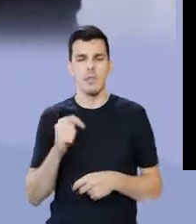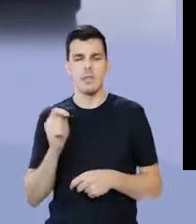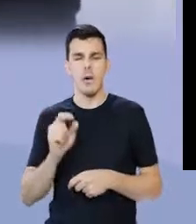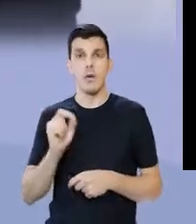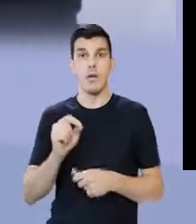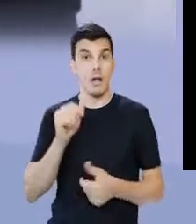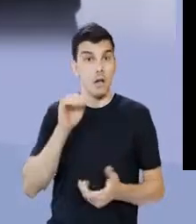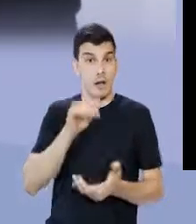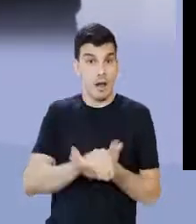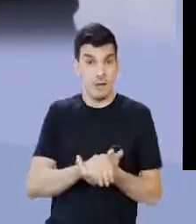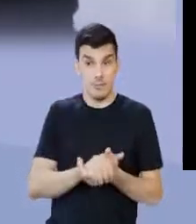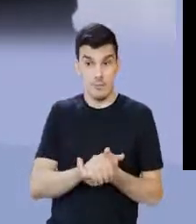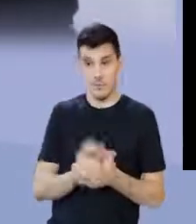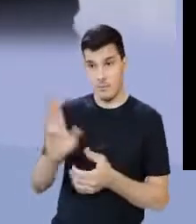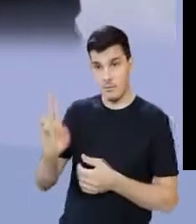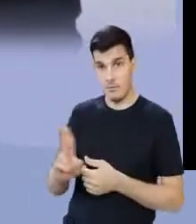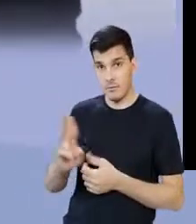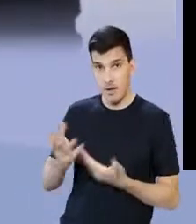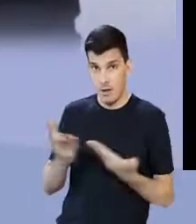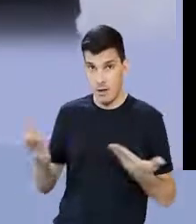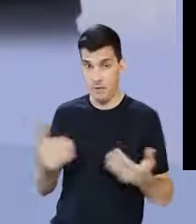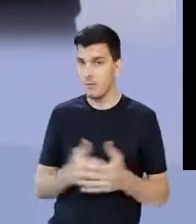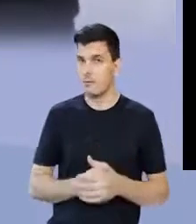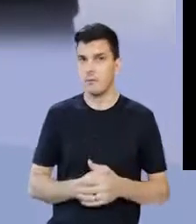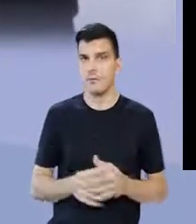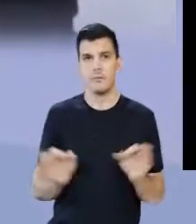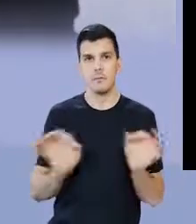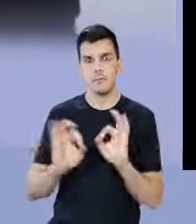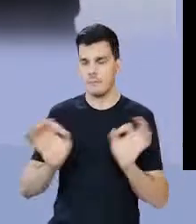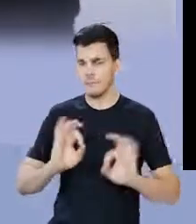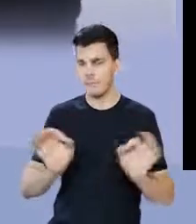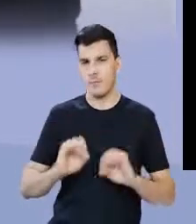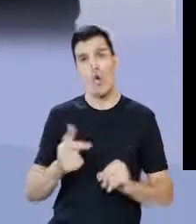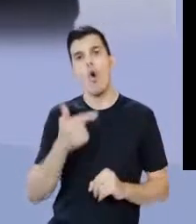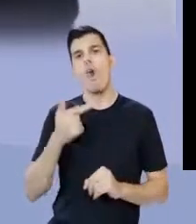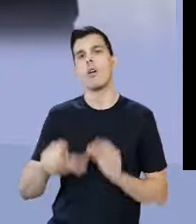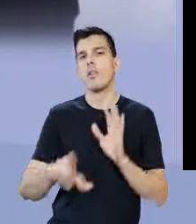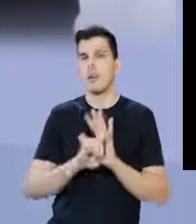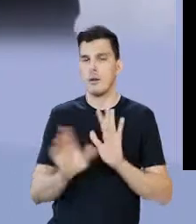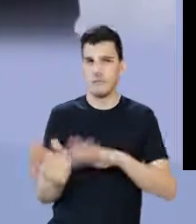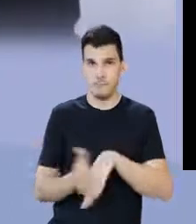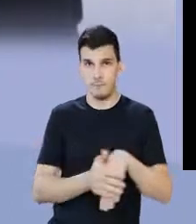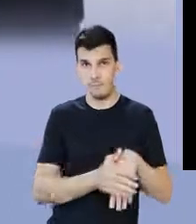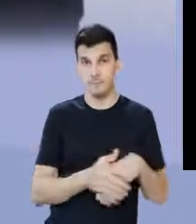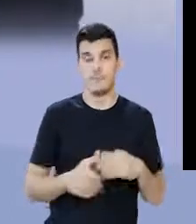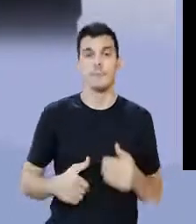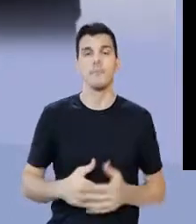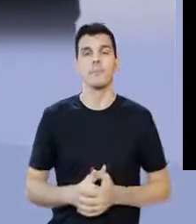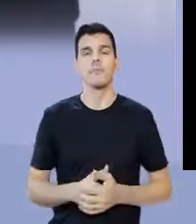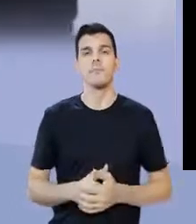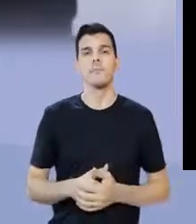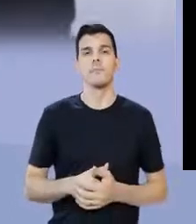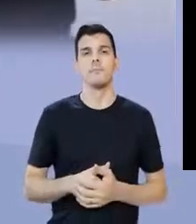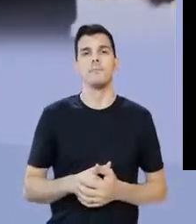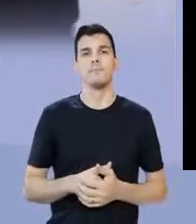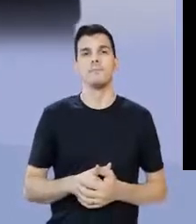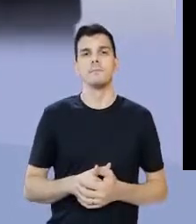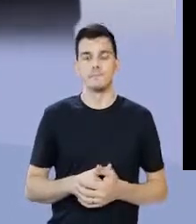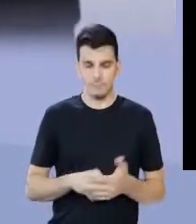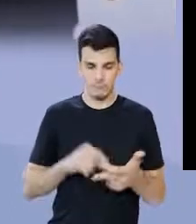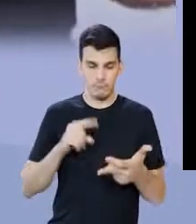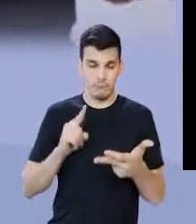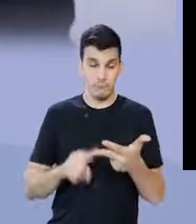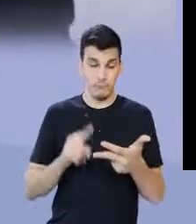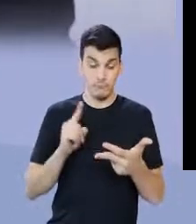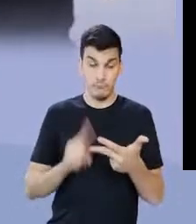conquistasse a possibilidade, do casamento com o padrício, não, aí vai ser a lei canuleia, mas não decora isso não, tá, até porque o texto deveria